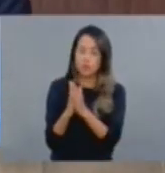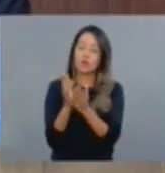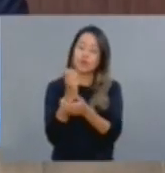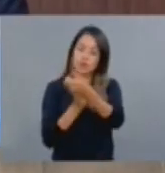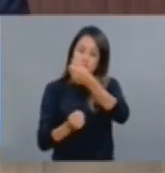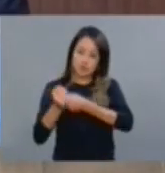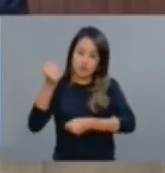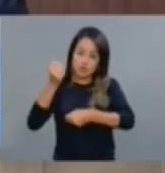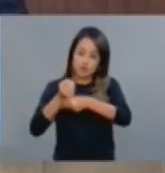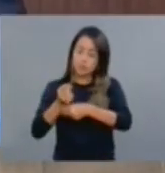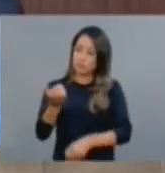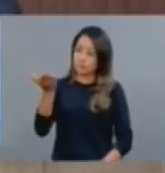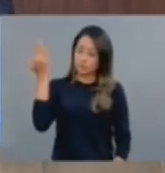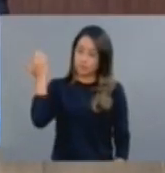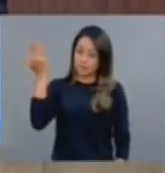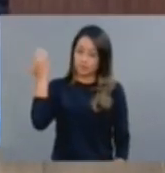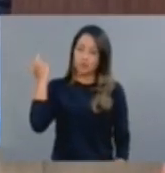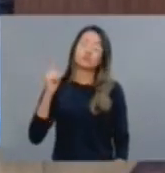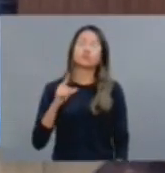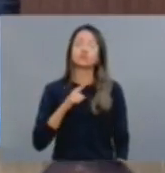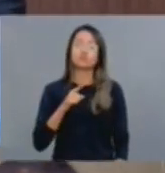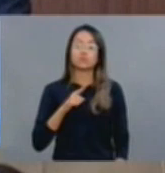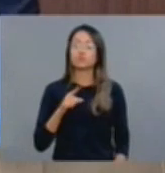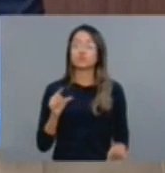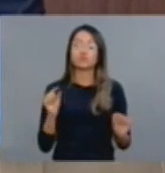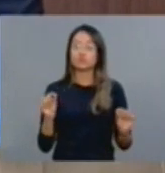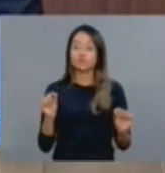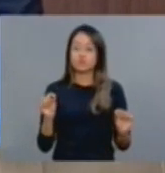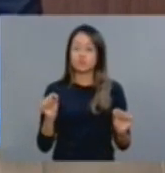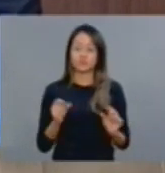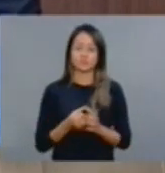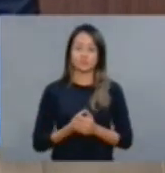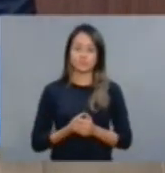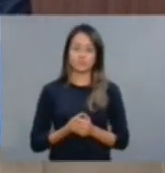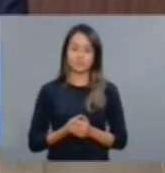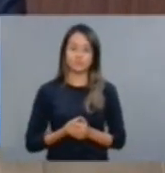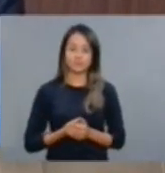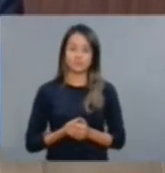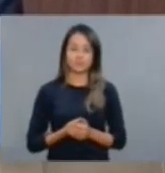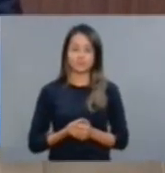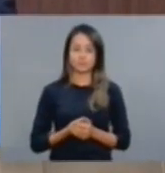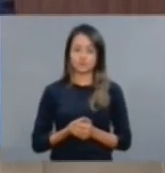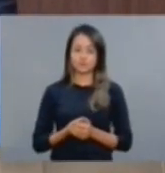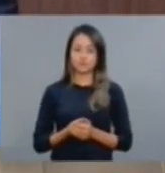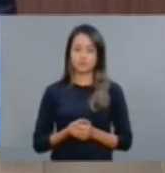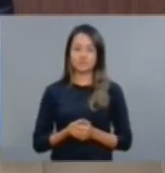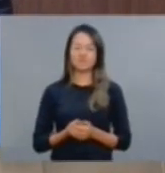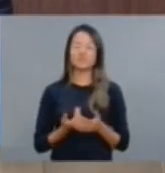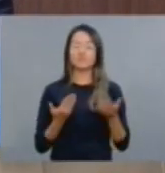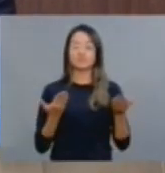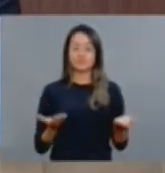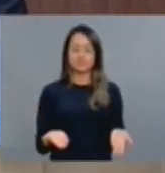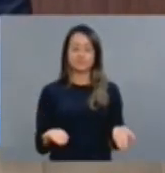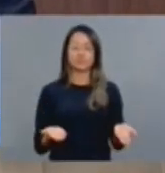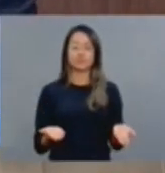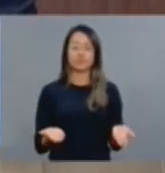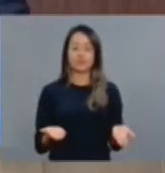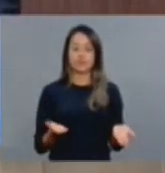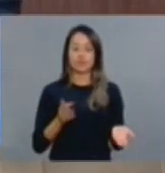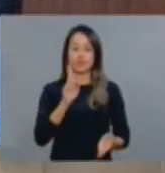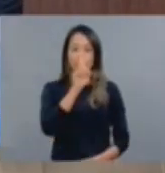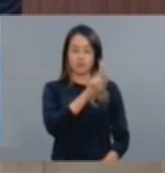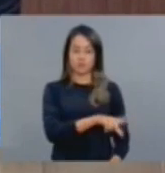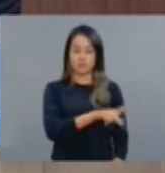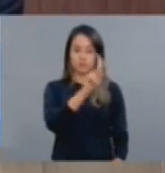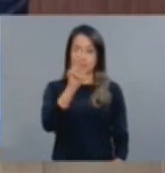passado, reajustou os proventos do magistério em 13